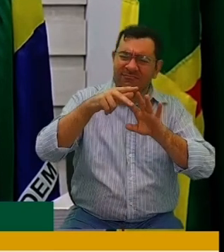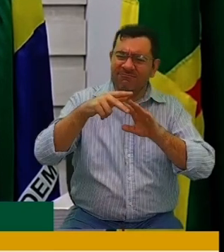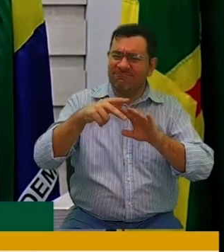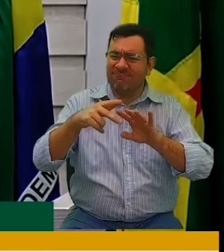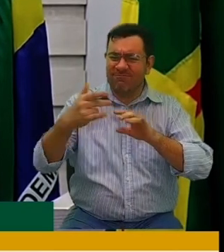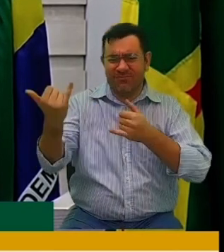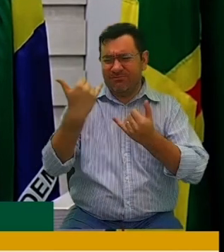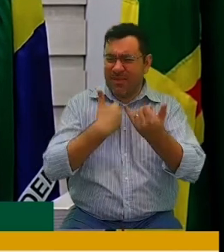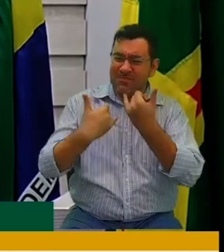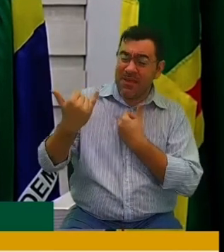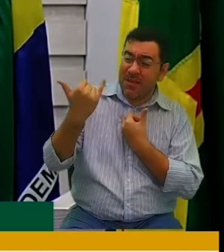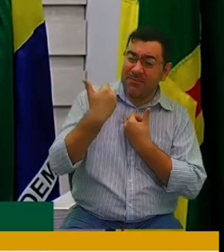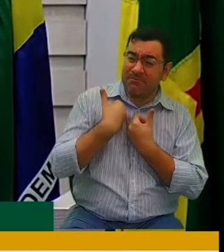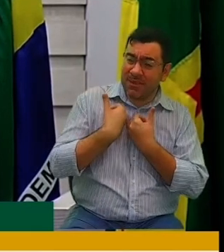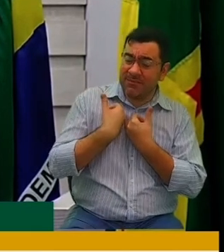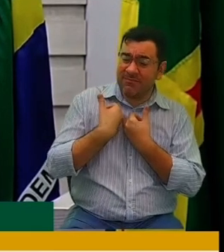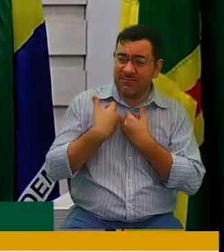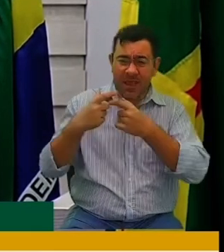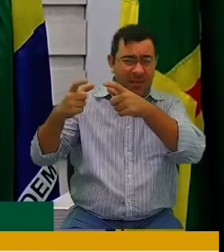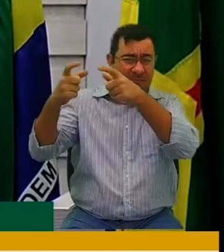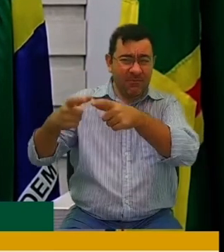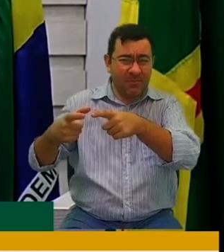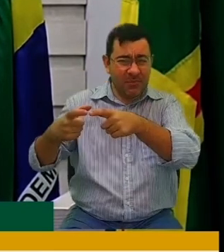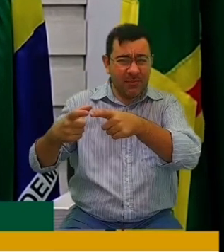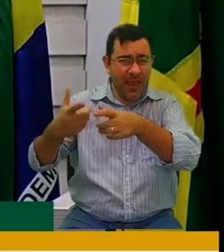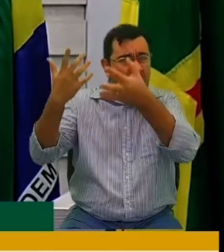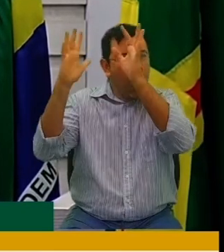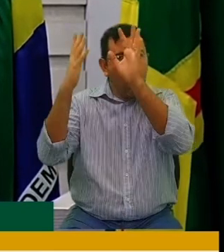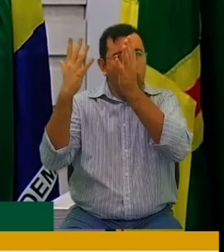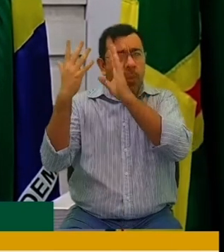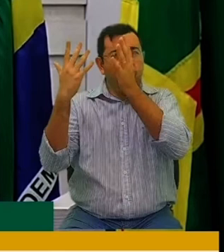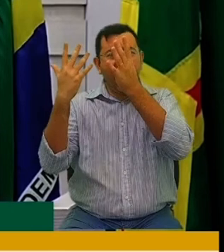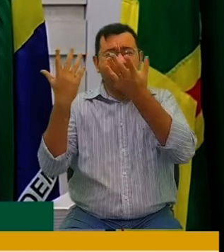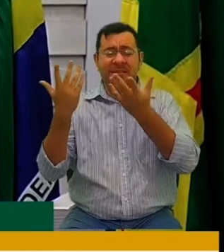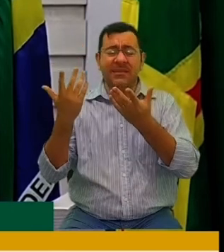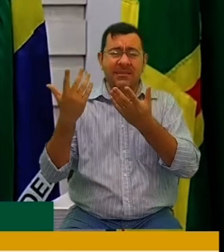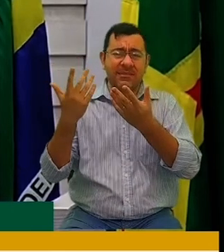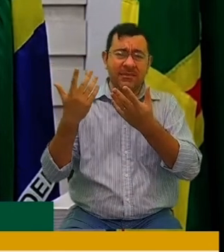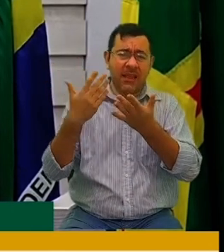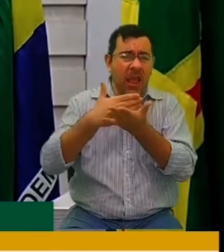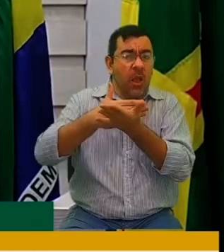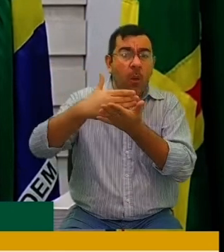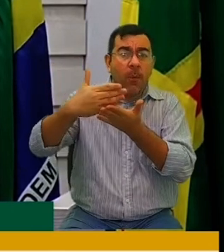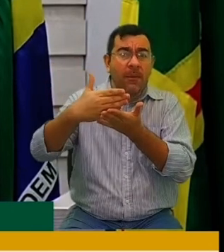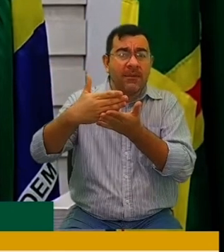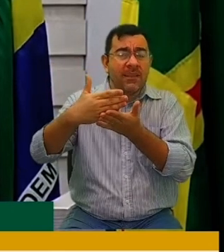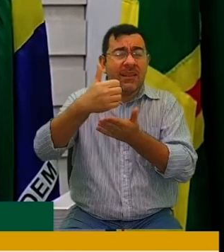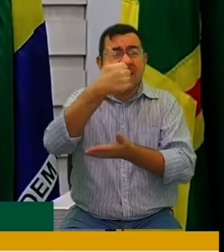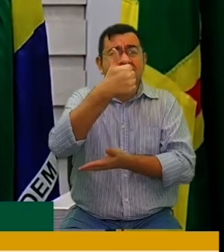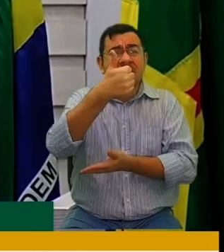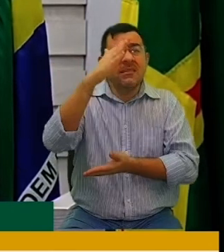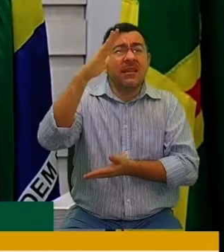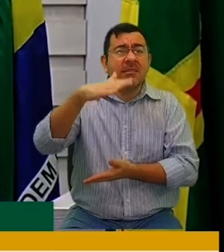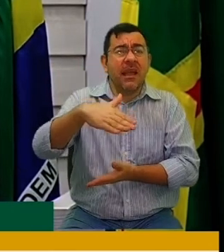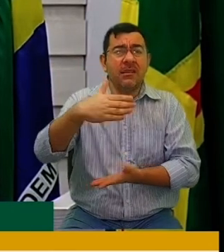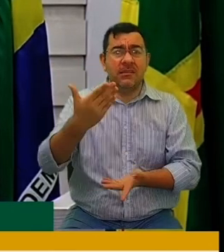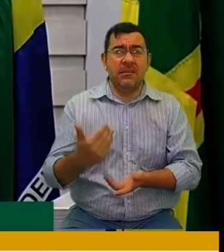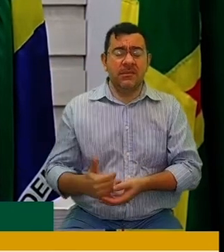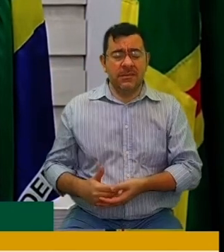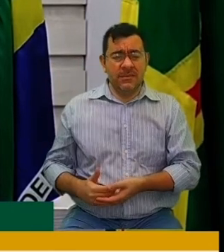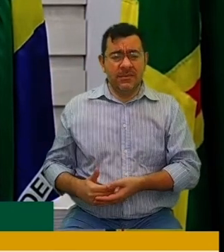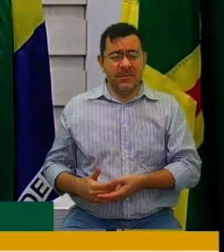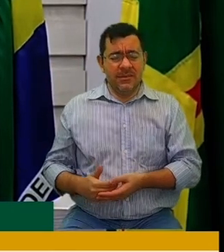voltadas para show, começando por voltas das 18, varando à noite com som alto, até às 5 horas,